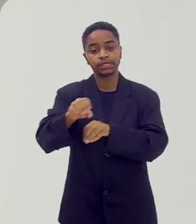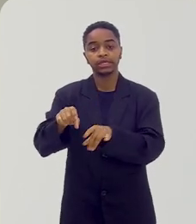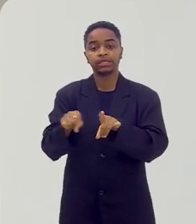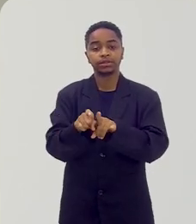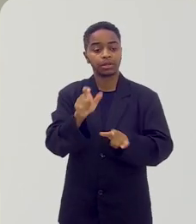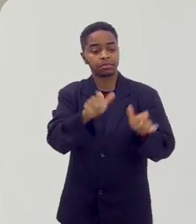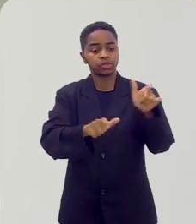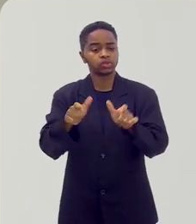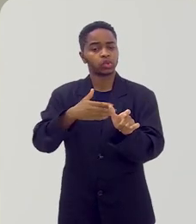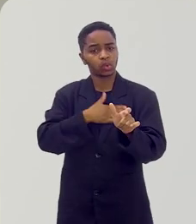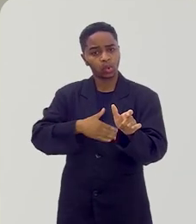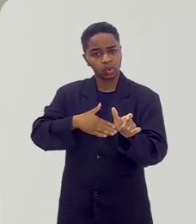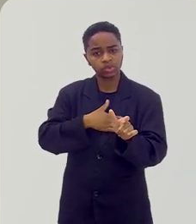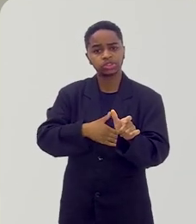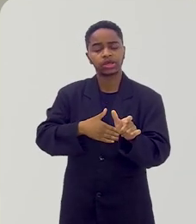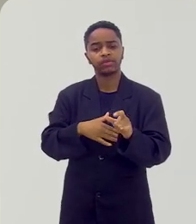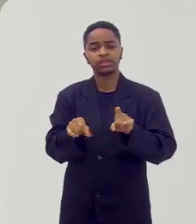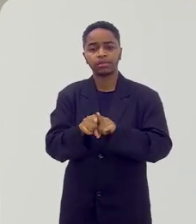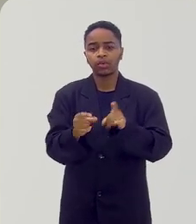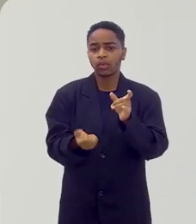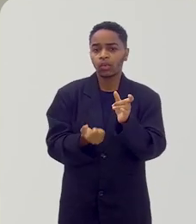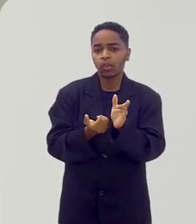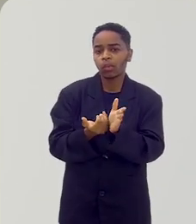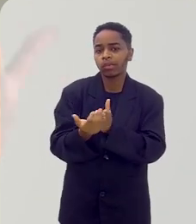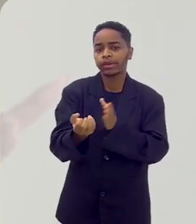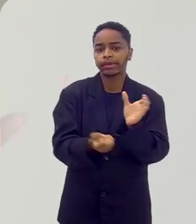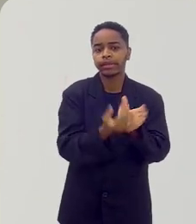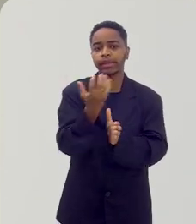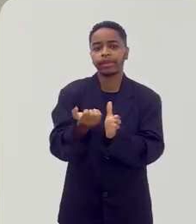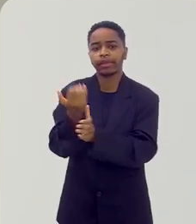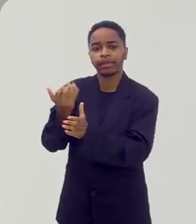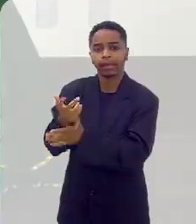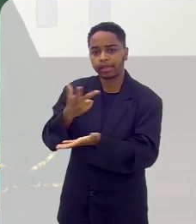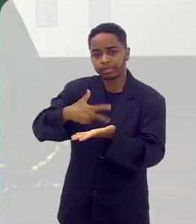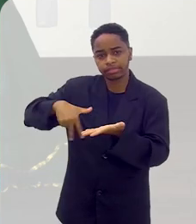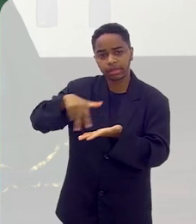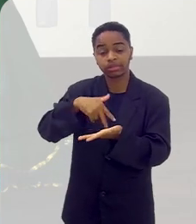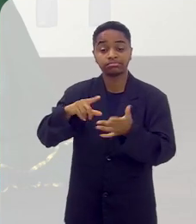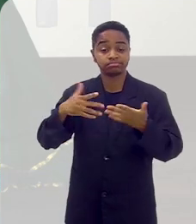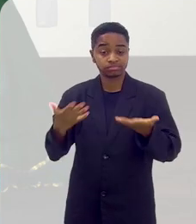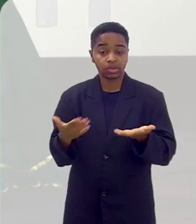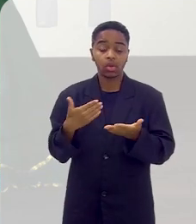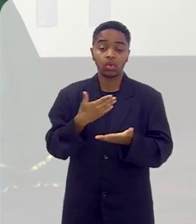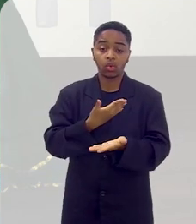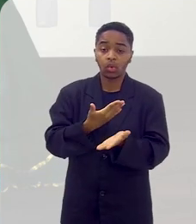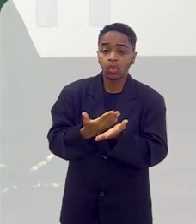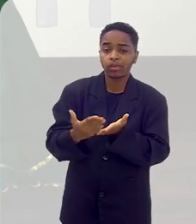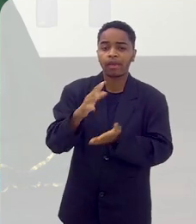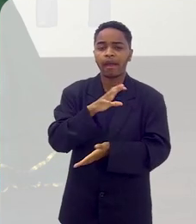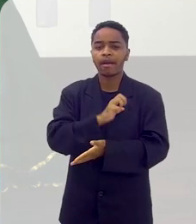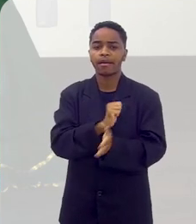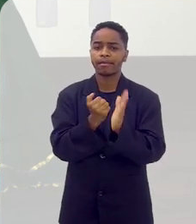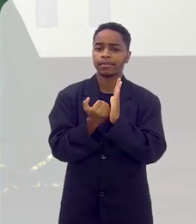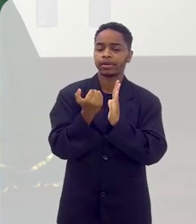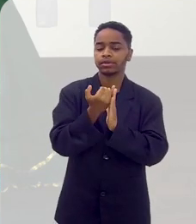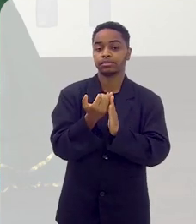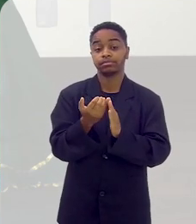dar aula, aí todo mundo gostava. E aí, comecei a criar coreografias. Aí, eu fui me apaixonando cada vez mais.